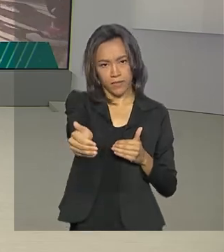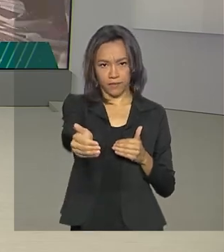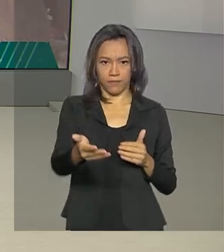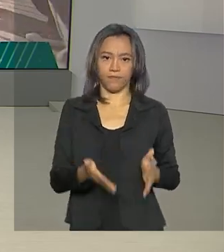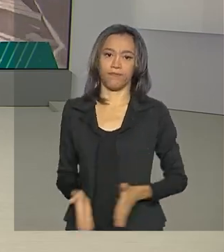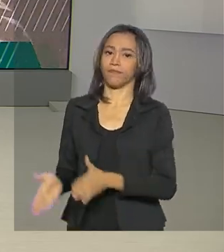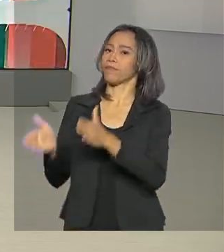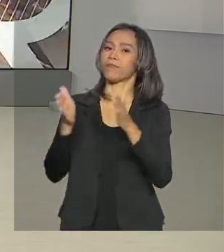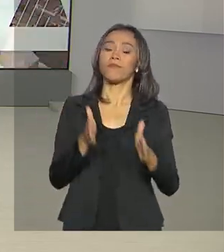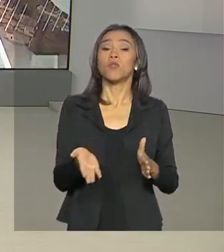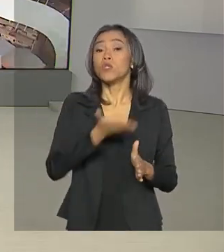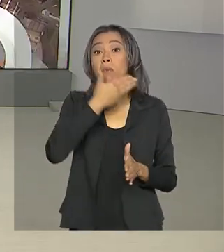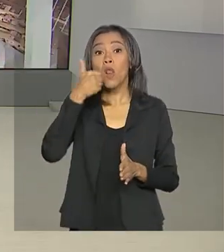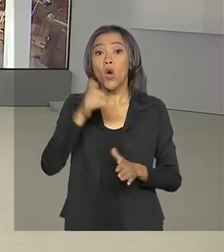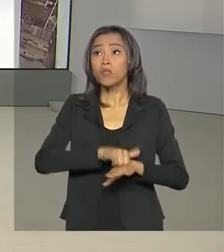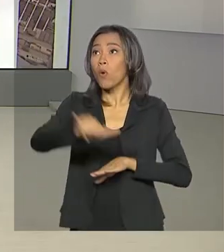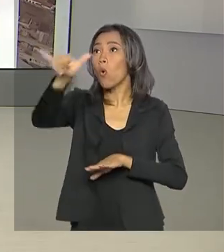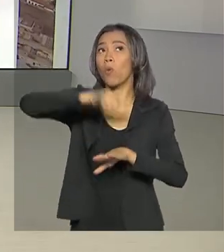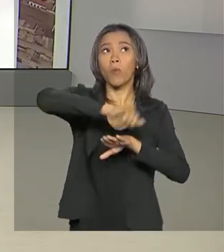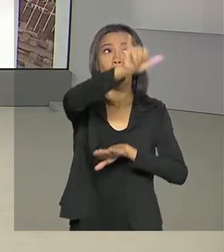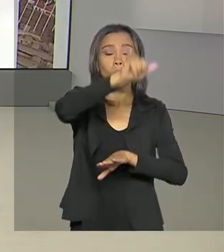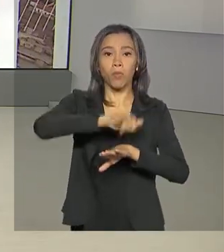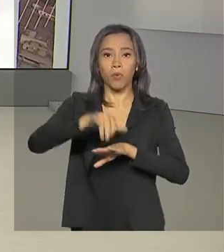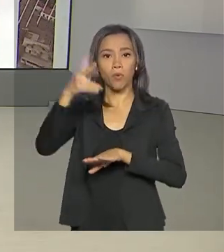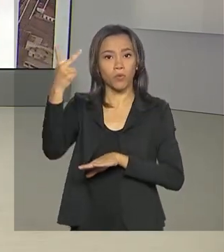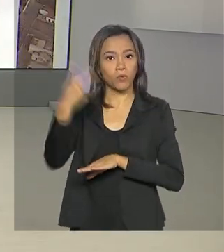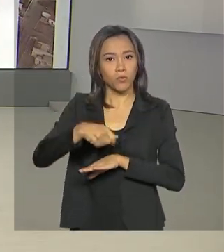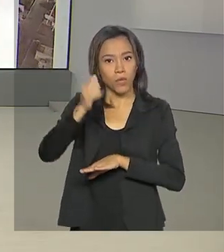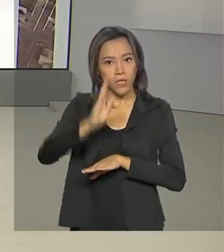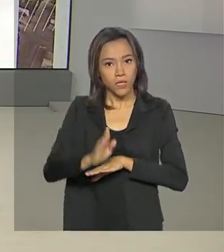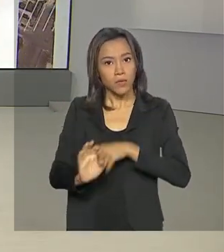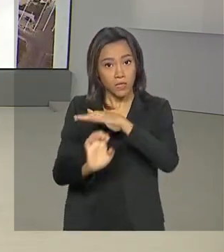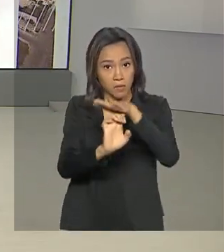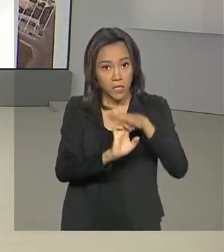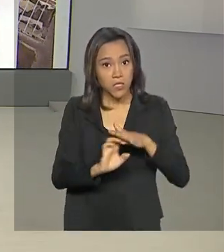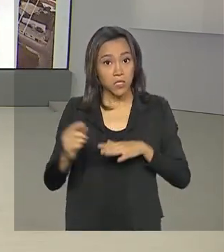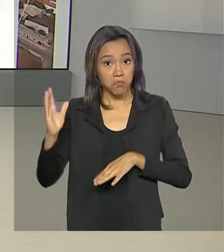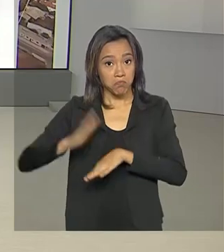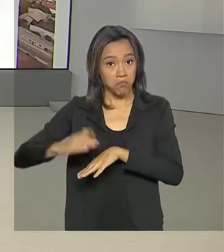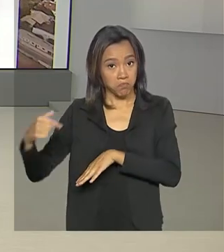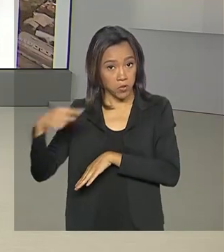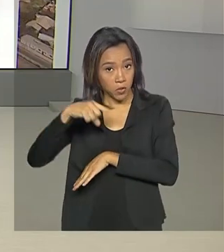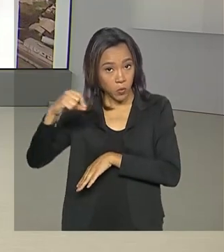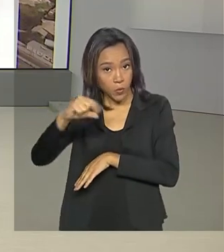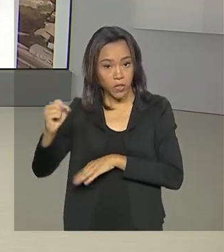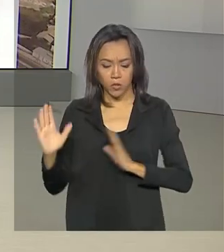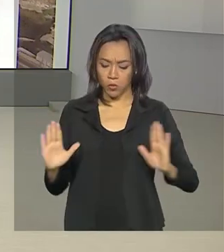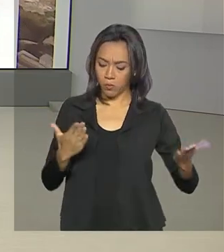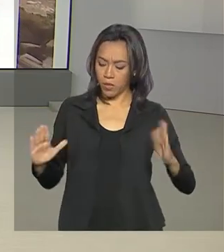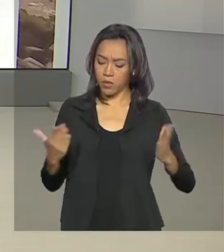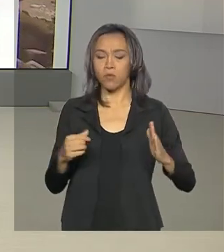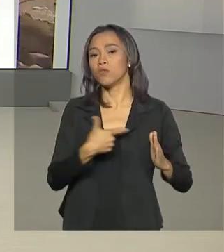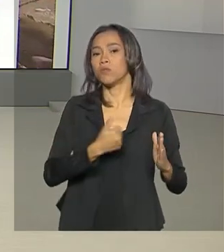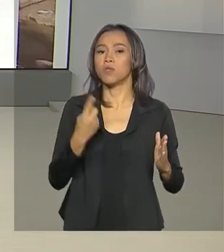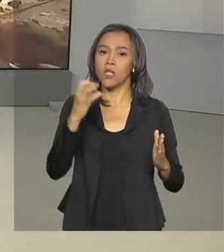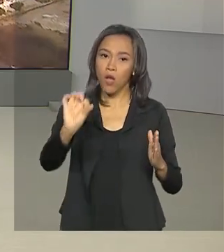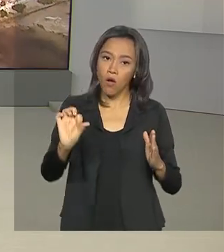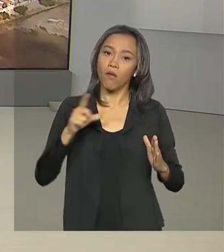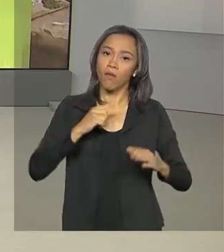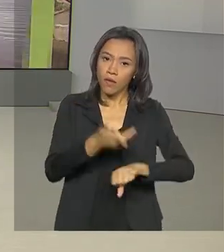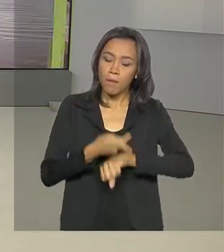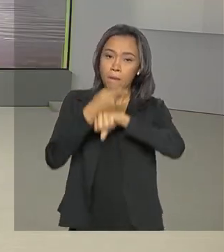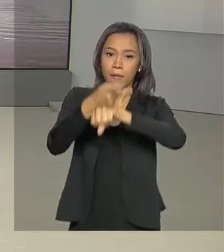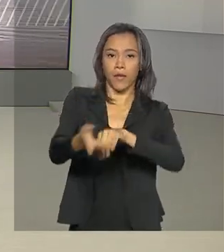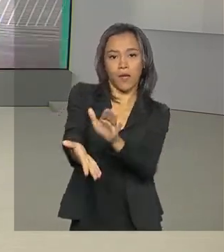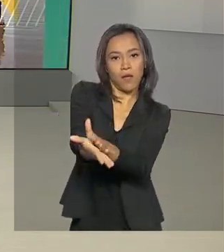Os melhores aeroportos e companhias aéreas do país escolhidos pelos passageiros ao longo de 2019 foram premiados